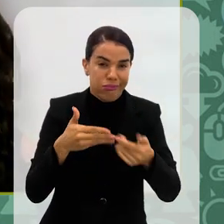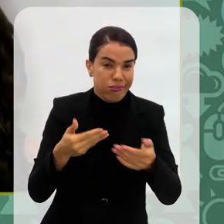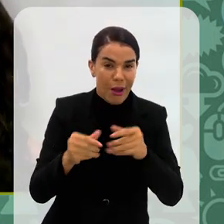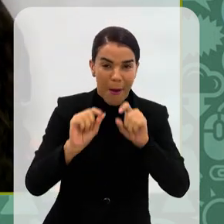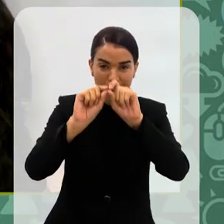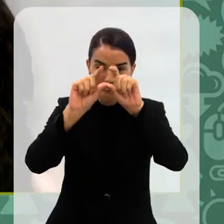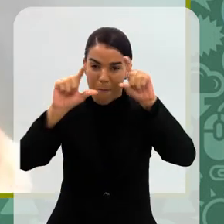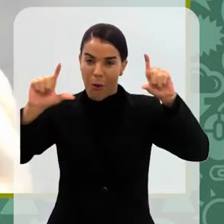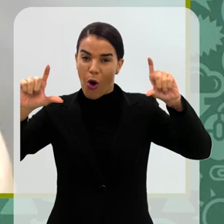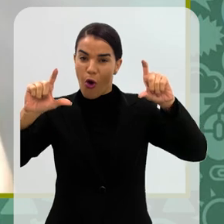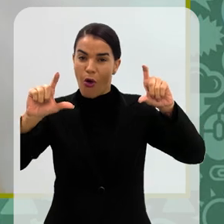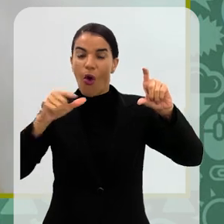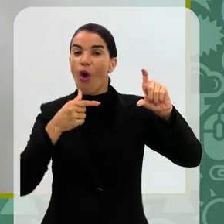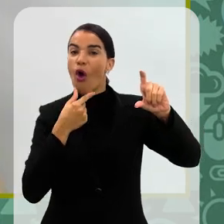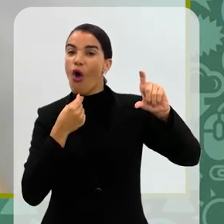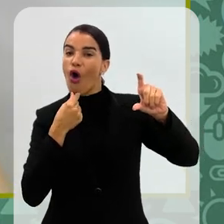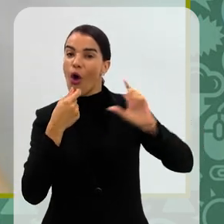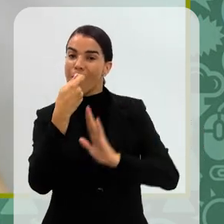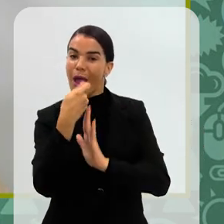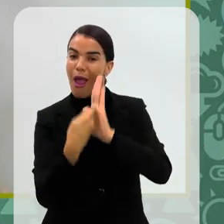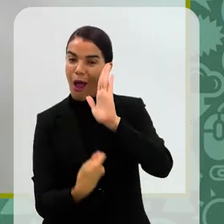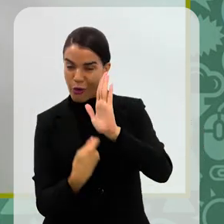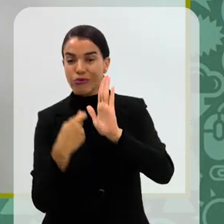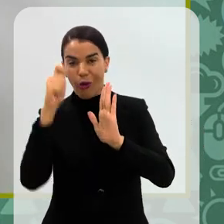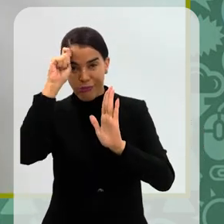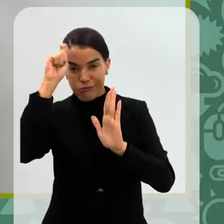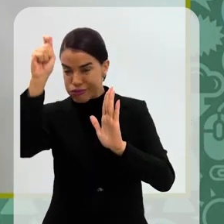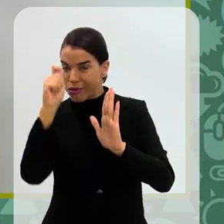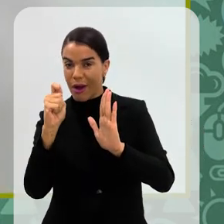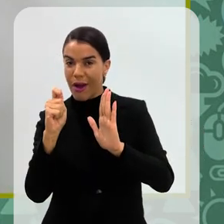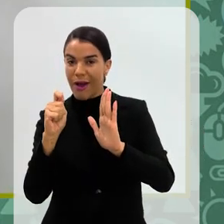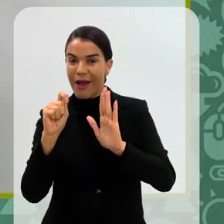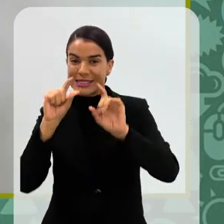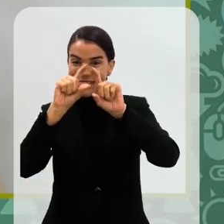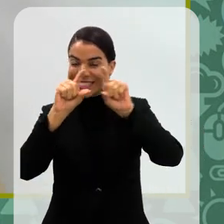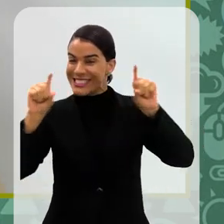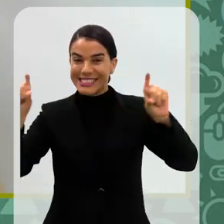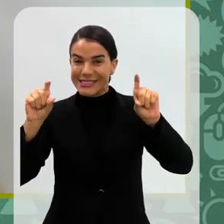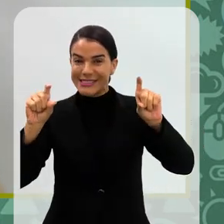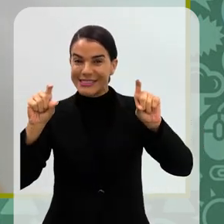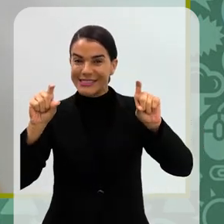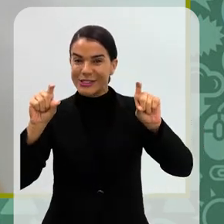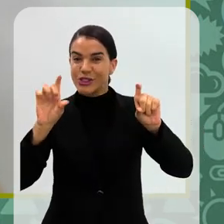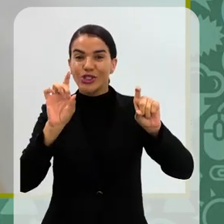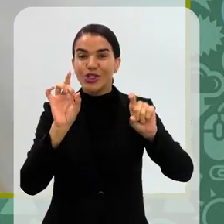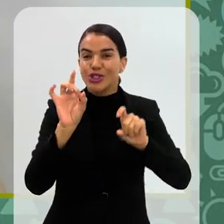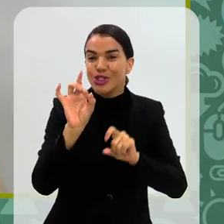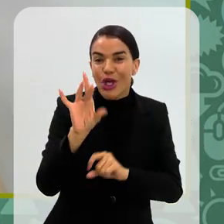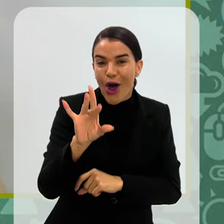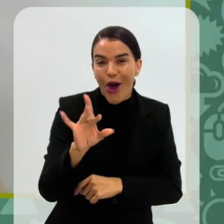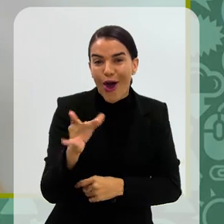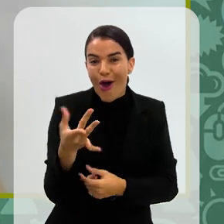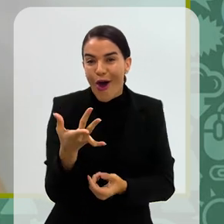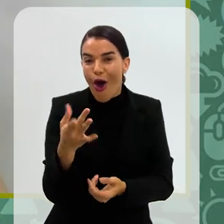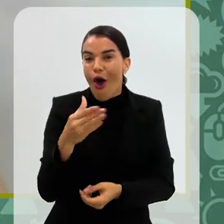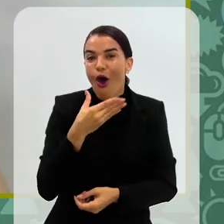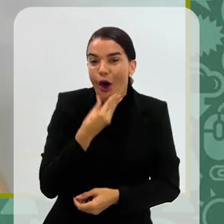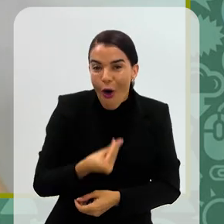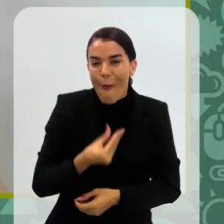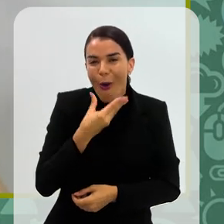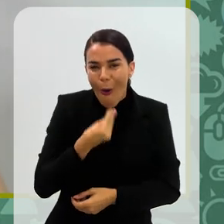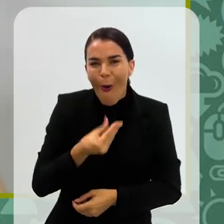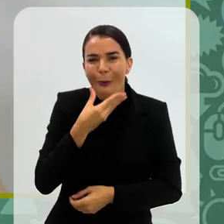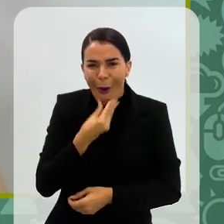grandão, apareciam vários autores que não ficavam nem nos top 10 ali principais, sabe? Então, só tinha os praticamente